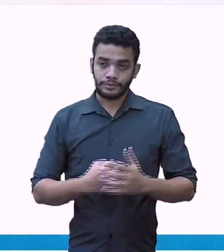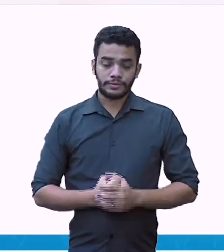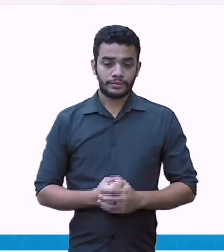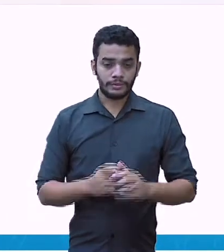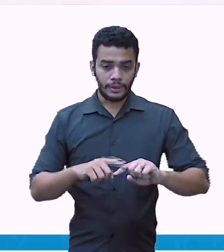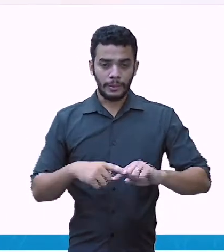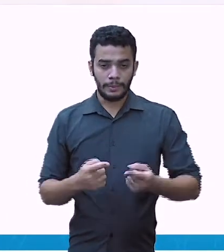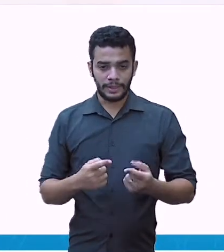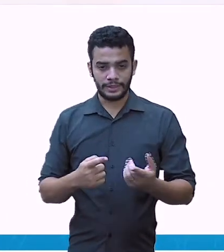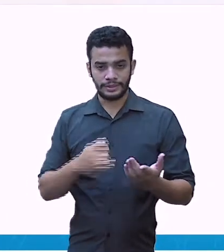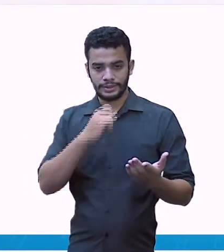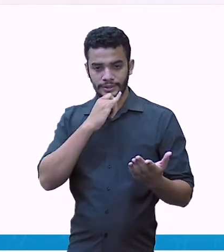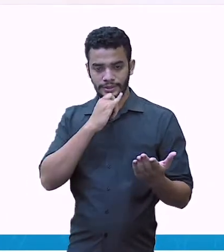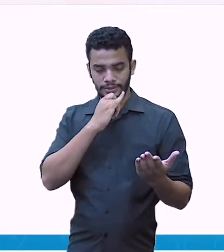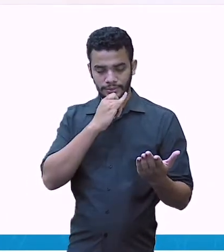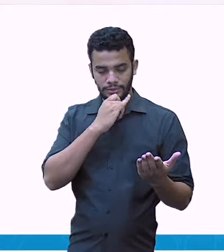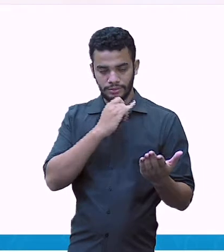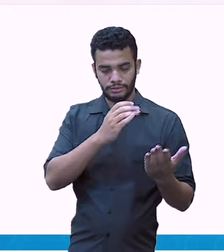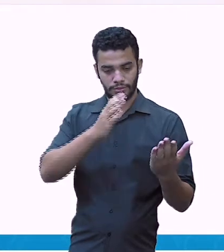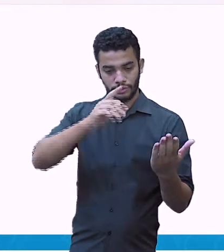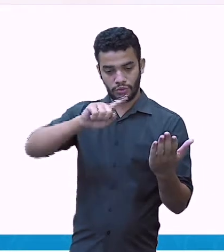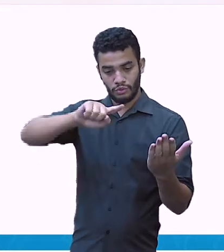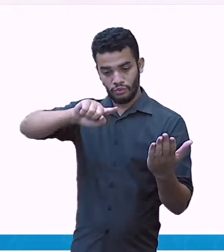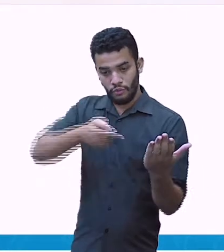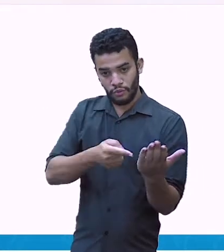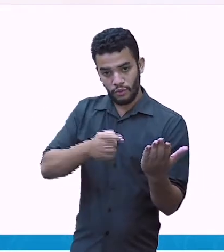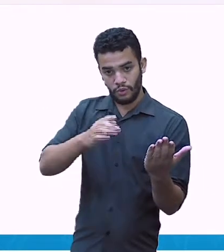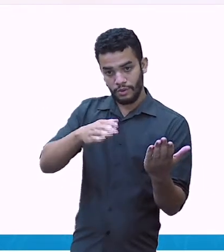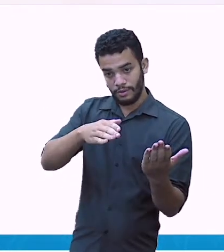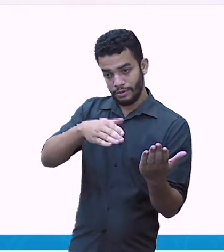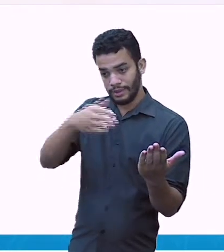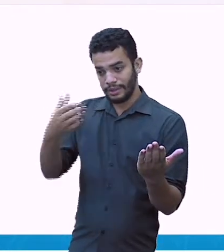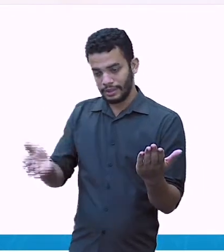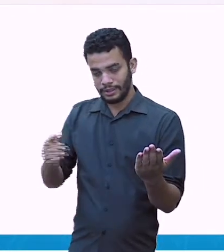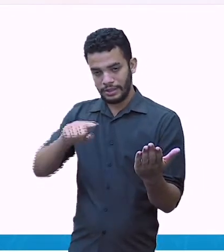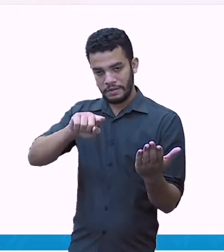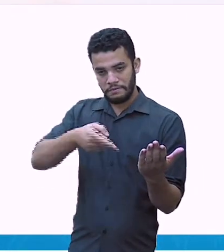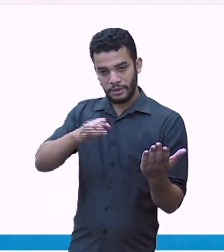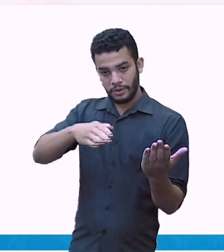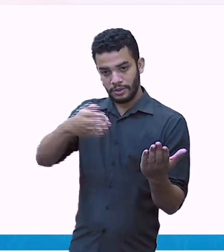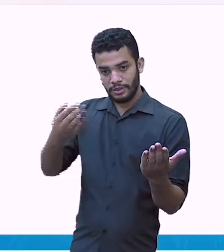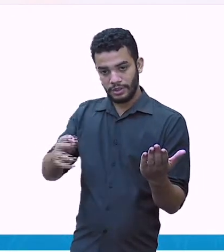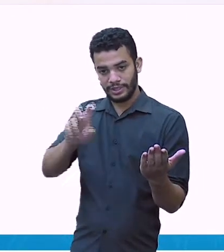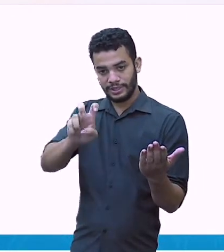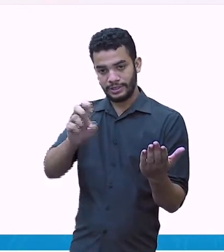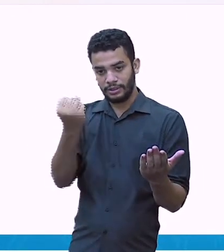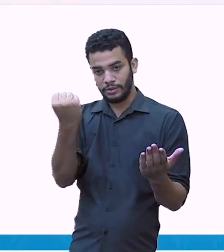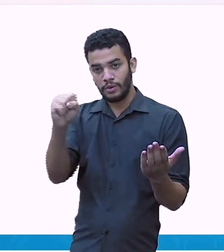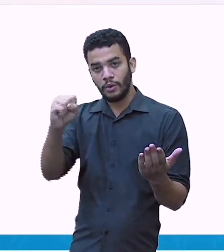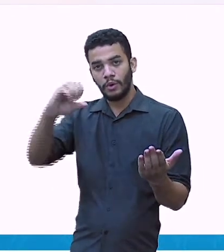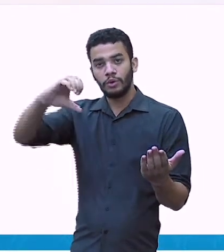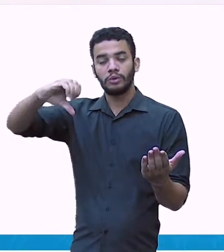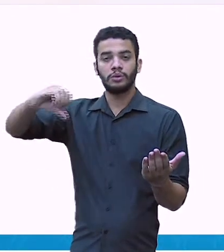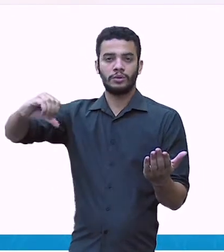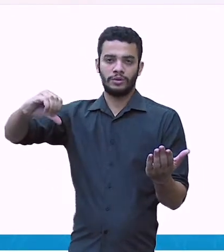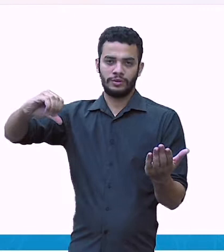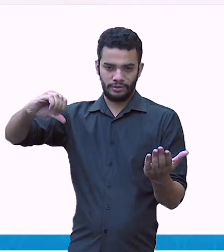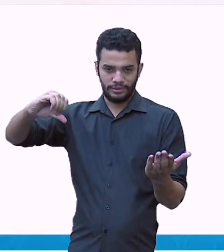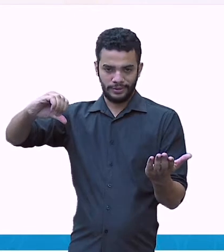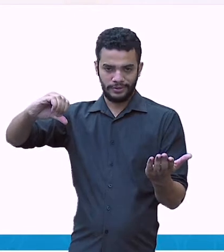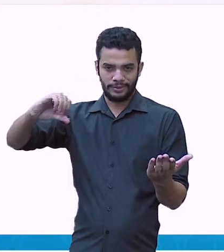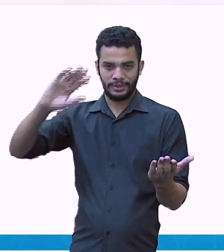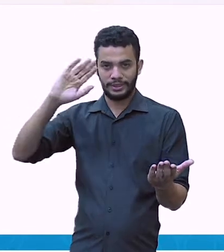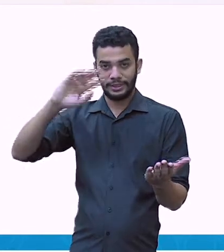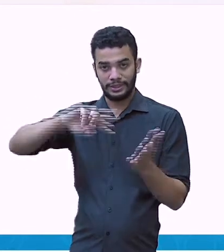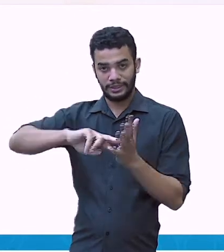a parte decimal é essa parte que fica após essa vírgula. Então, aqui, olha como que a gente lê.